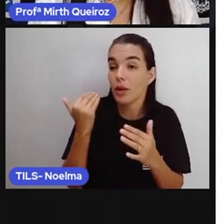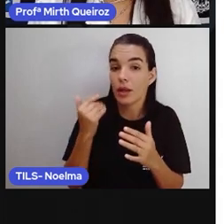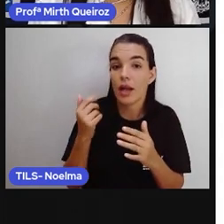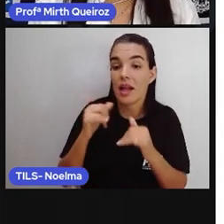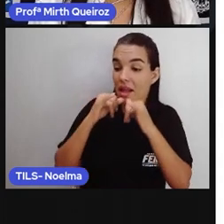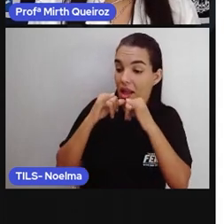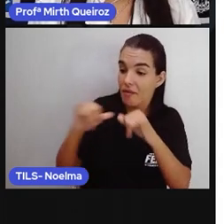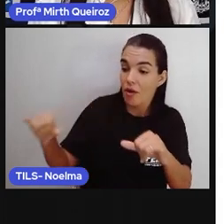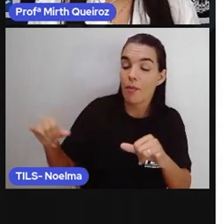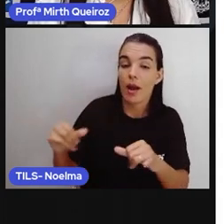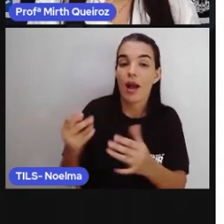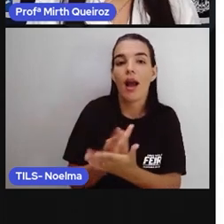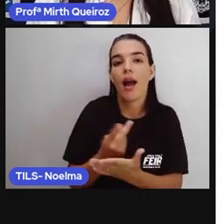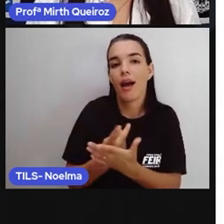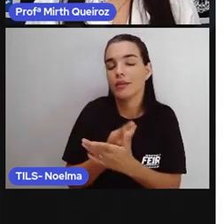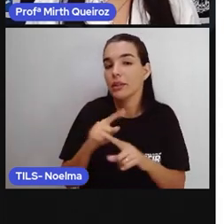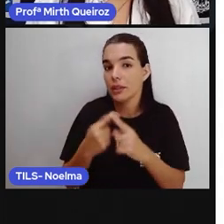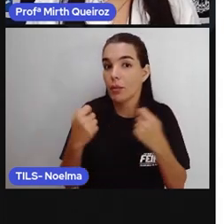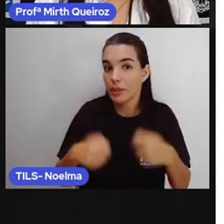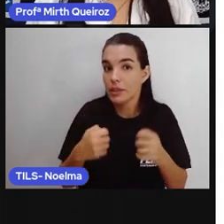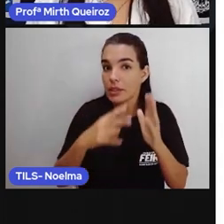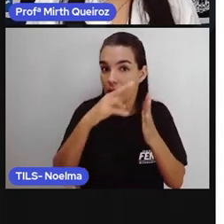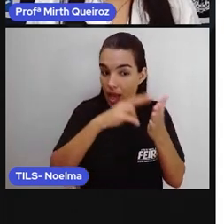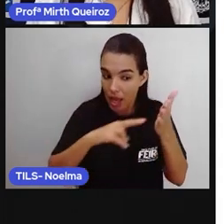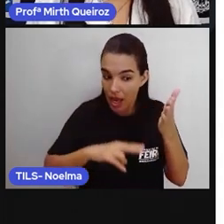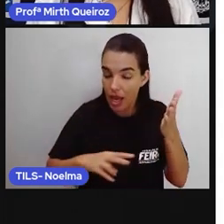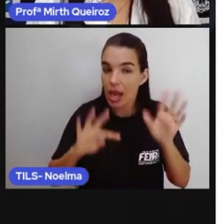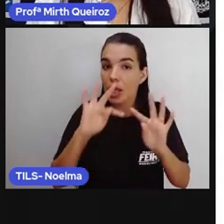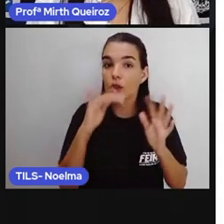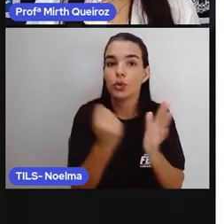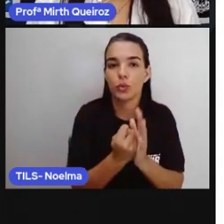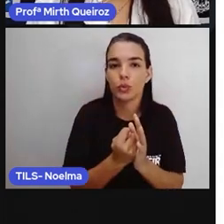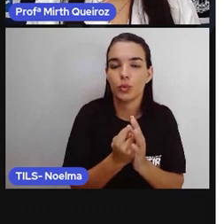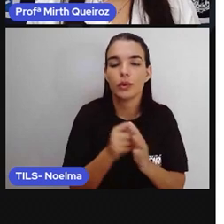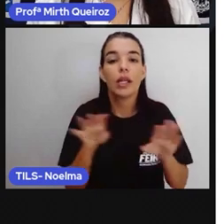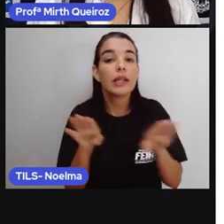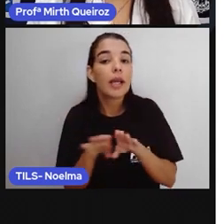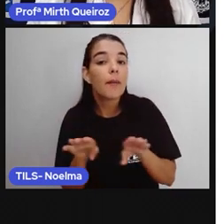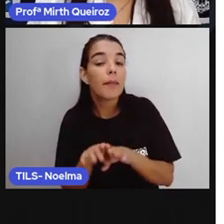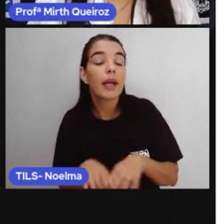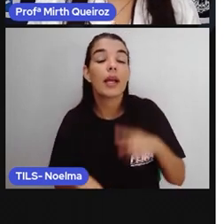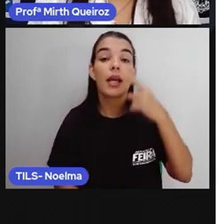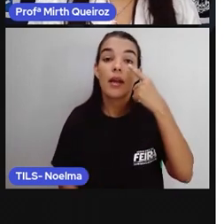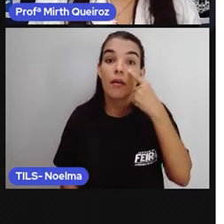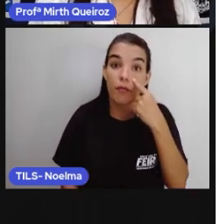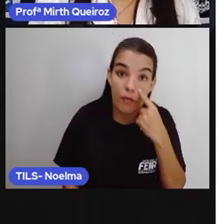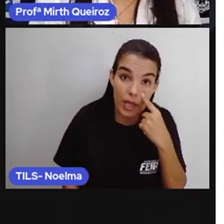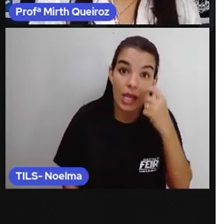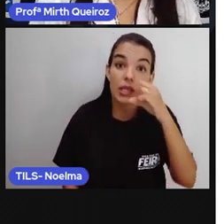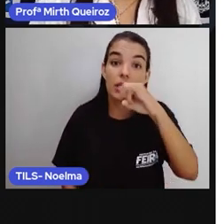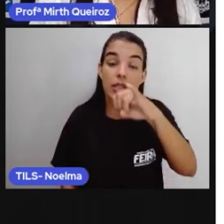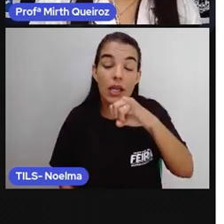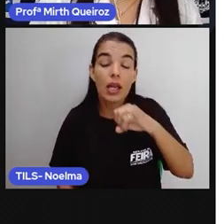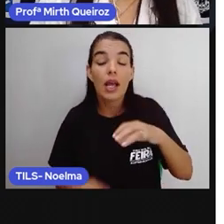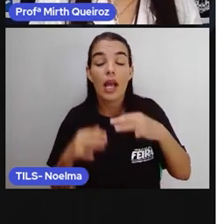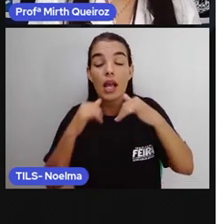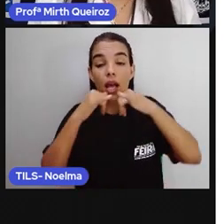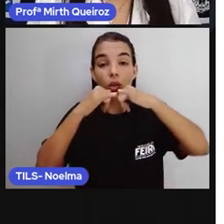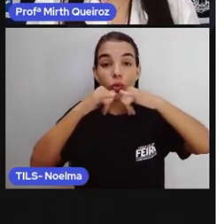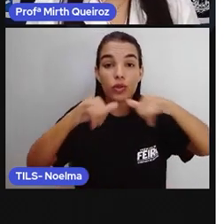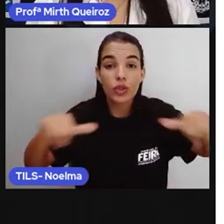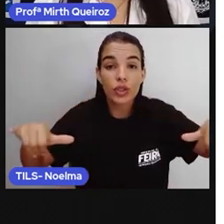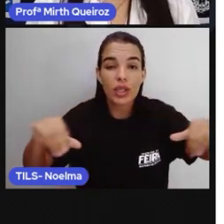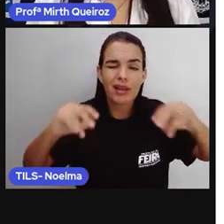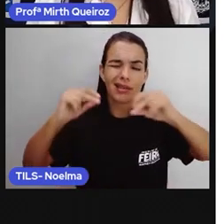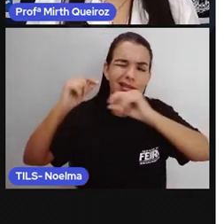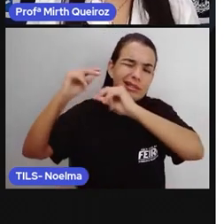Então, leia a notícia completa. Veja se não é notícia velha. Às é uma coisa que fica no celular atrás e aí